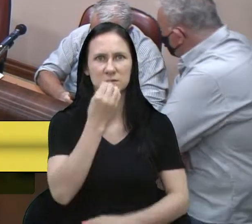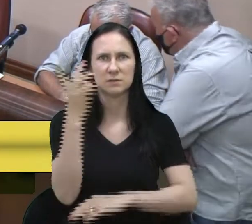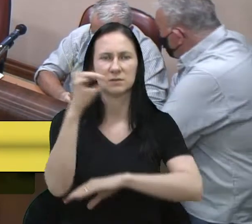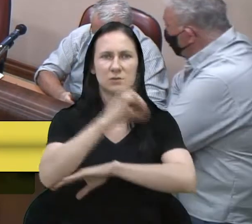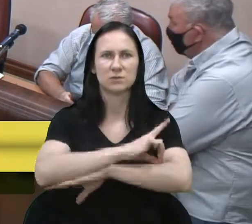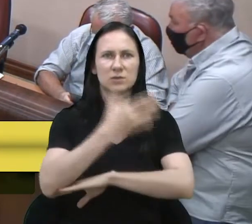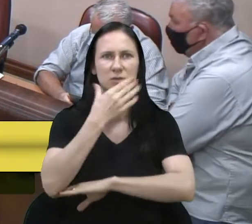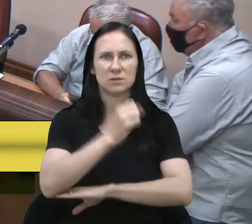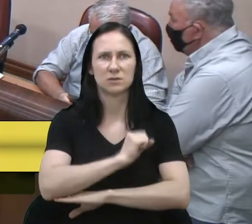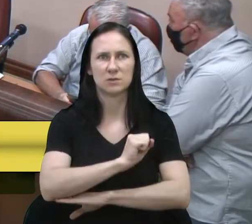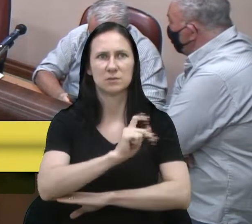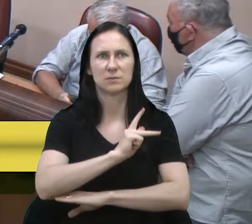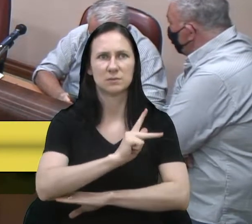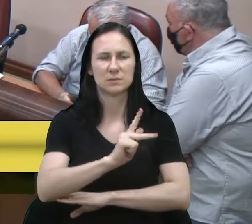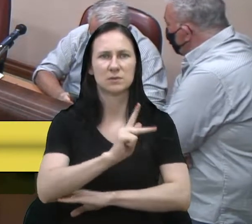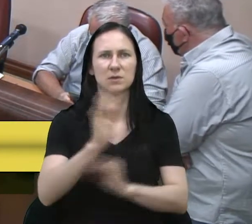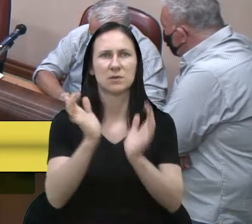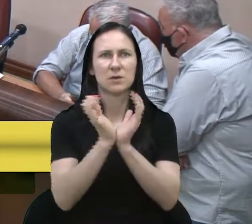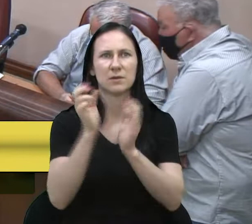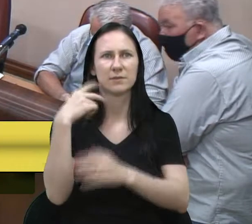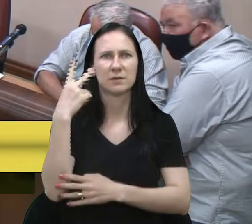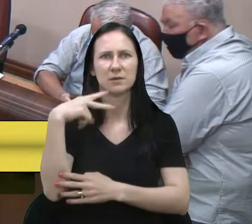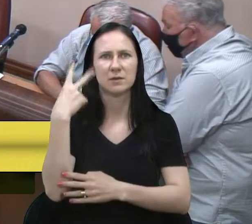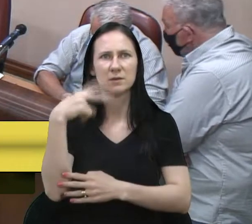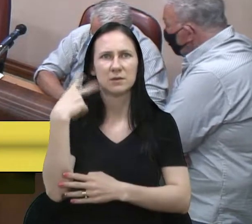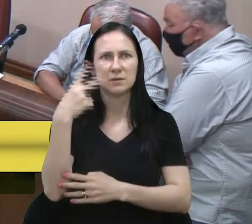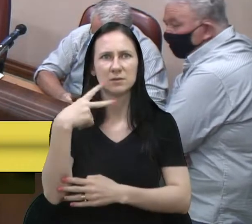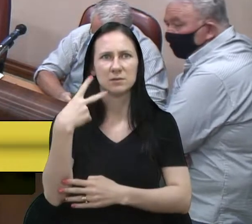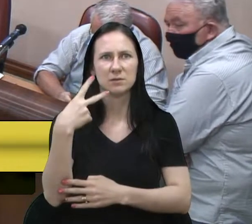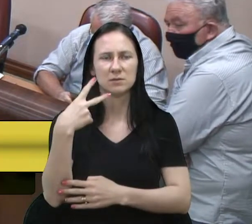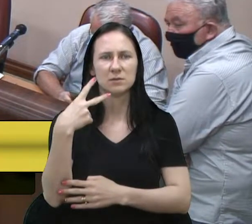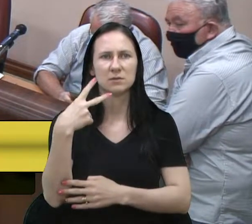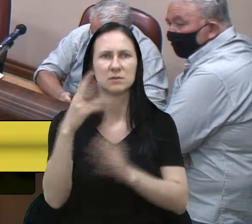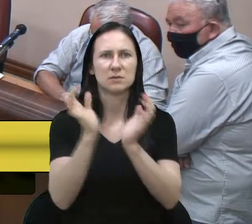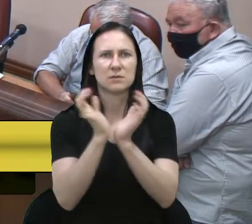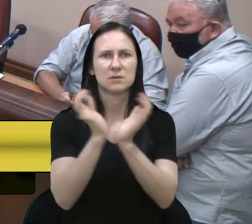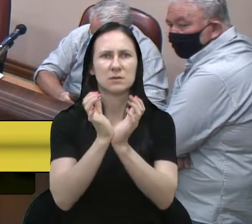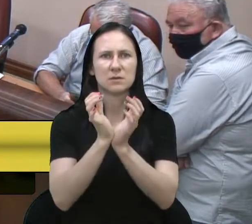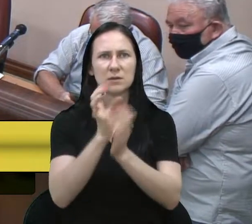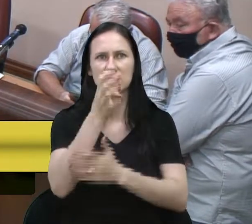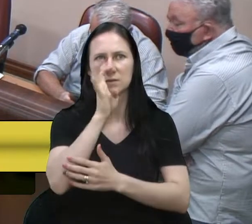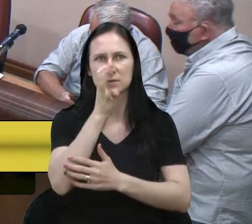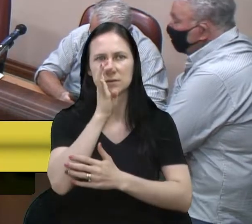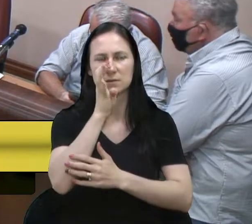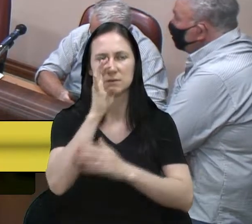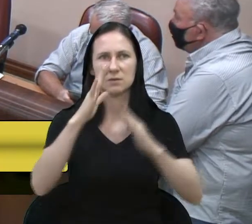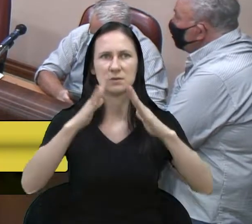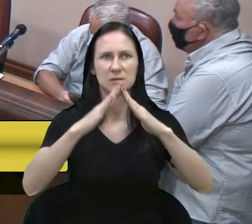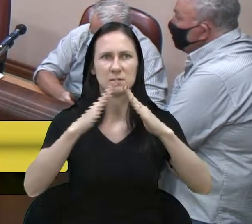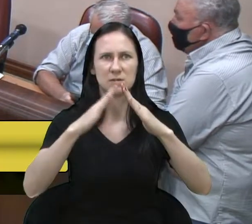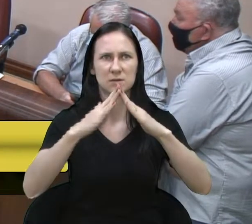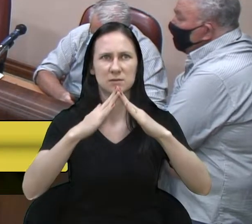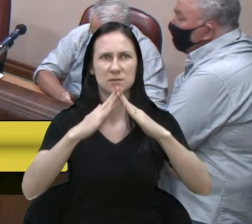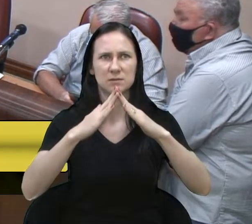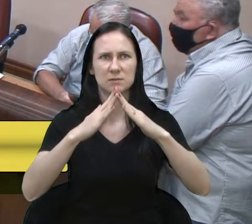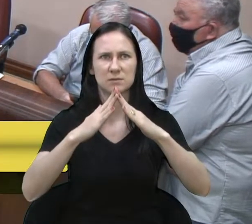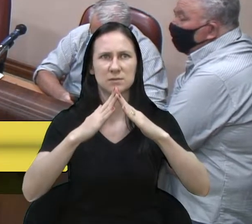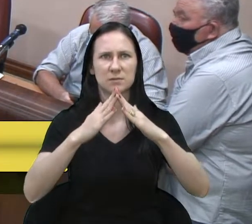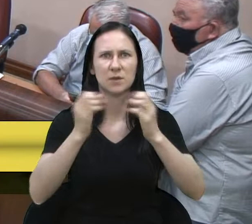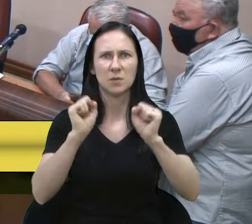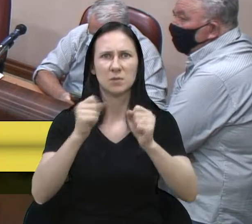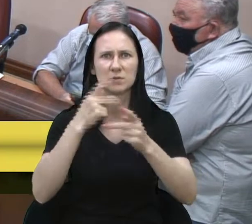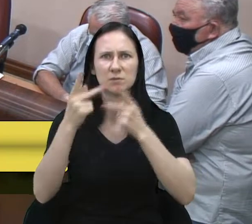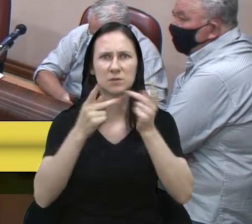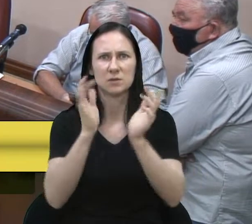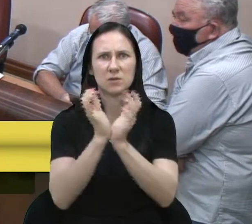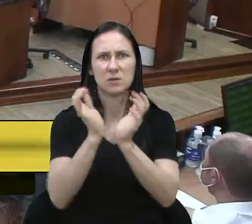presidente, colegas vereadores e colegas vereadoras, pessoal que nos assiste de casa. Sua parte de imediato, vereador Bressan. Obrigado,